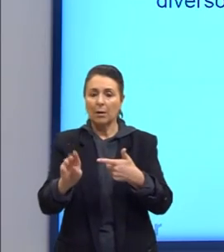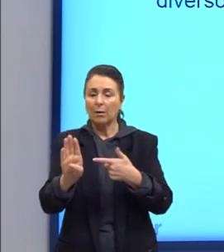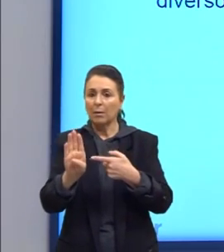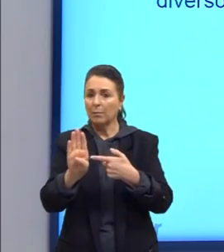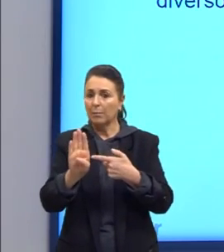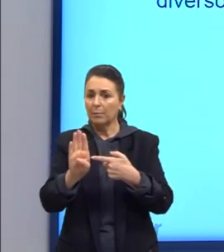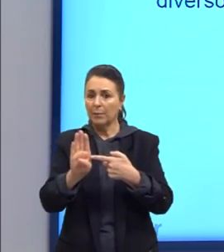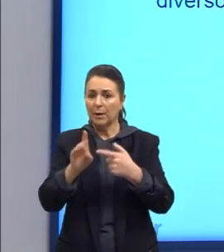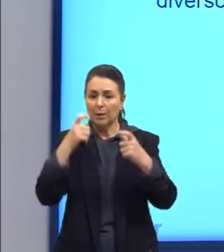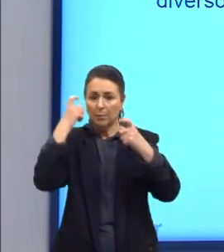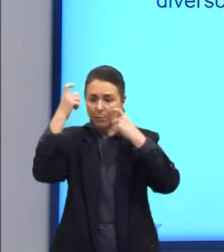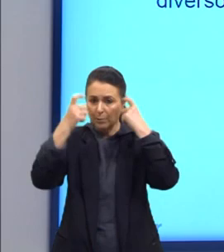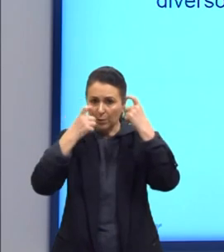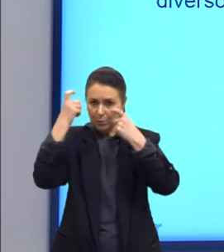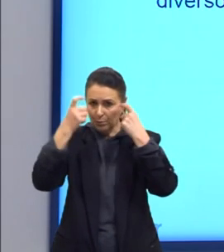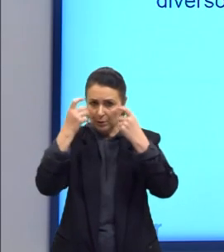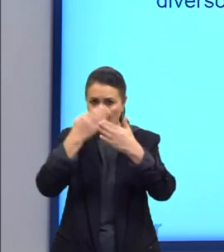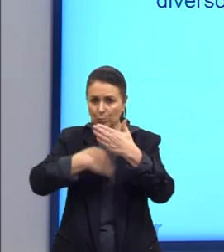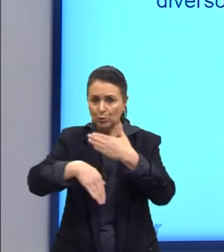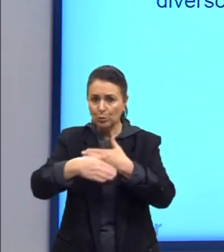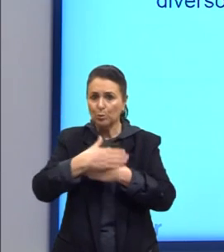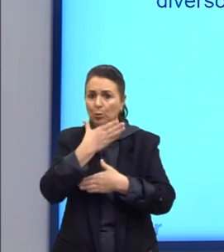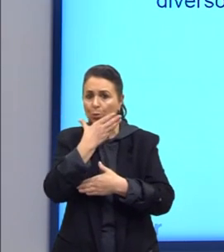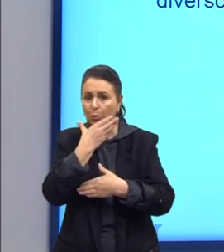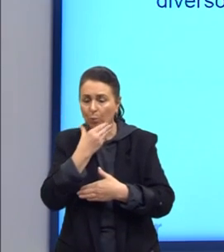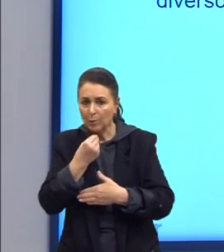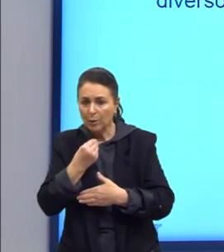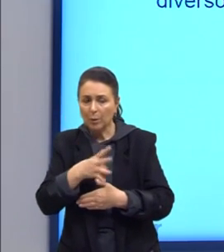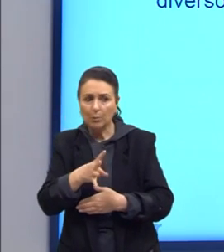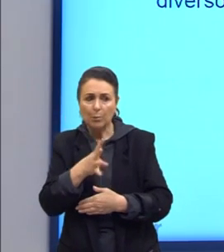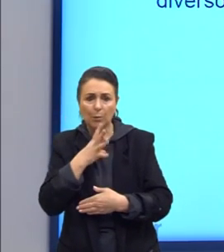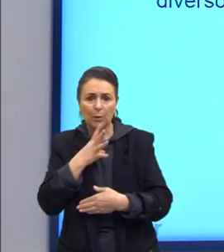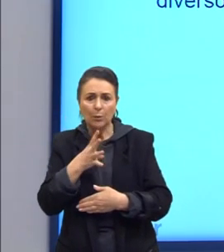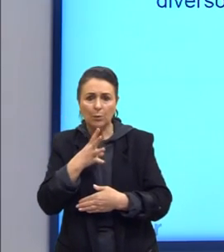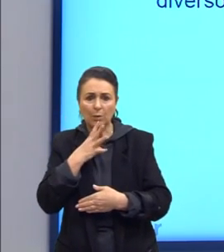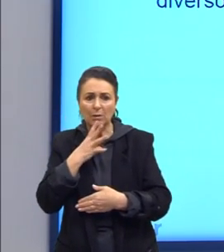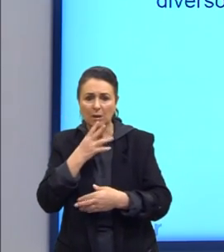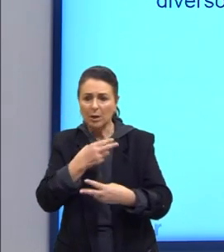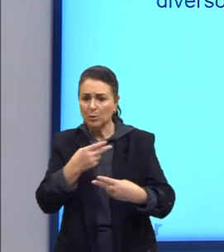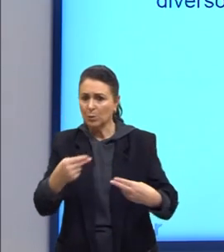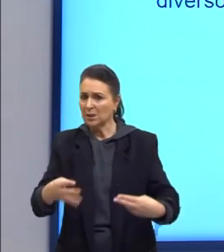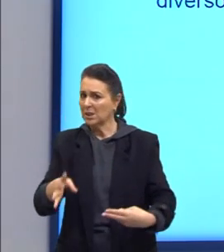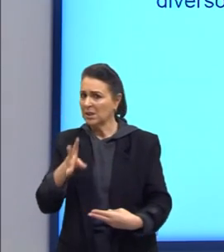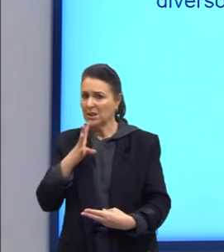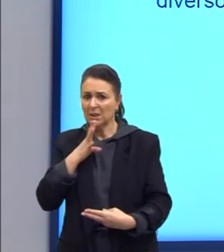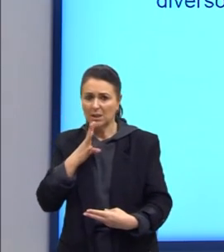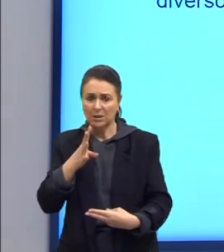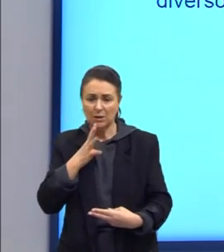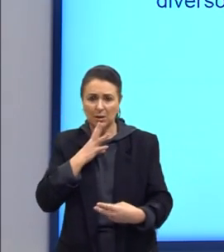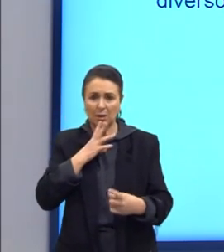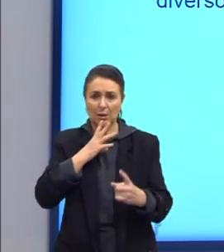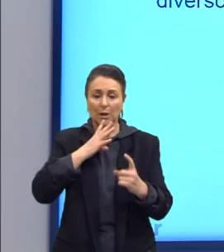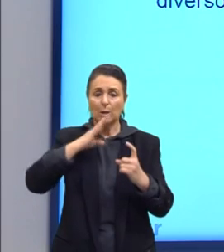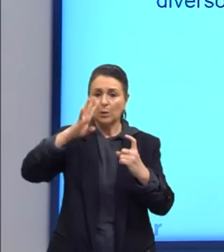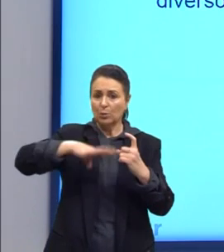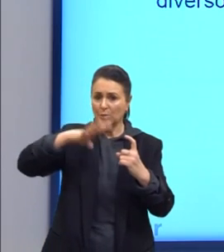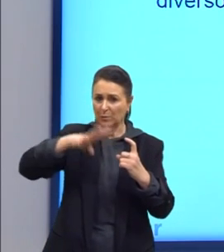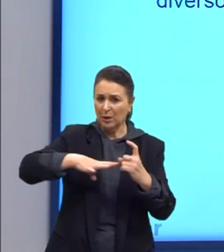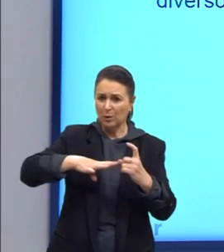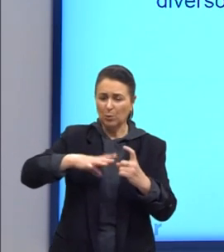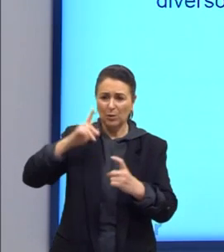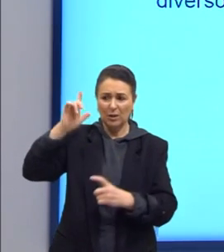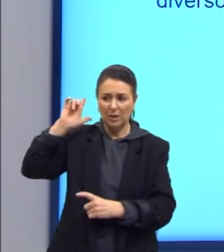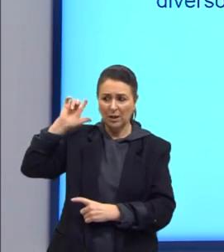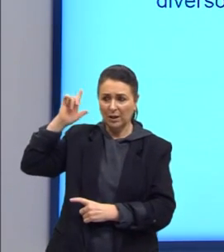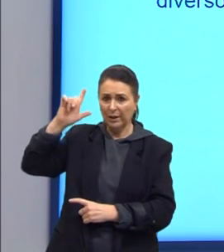a preocupação intrínseca de todo homem por desvendar as grandes interrogações que os mitos e lendas... Não, ele é a partir